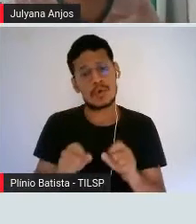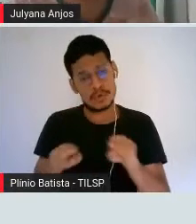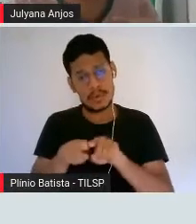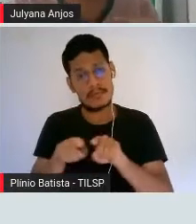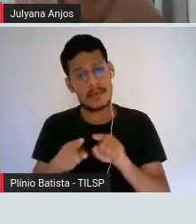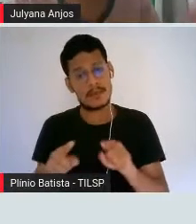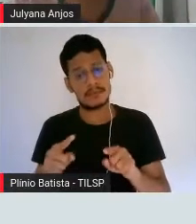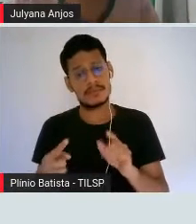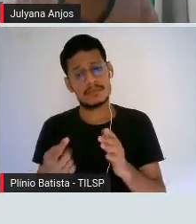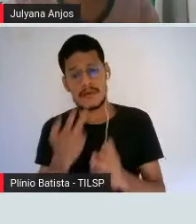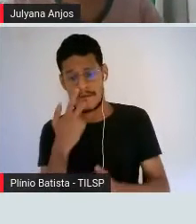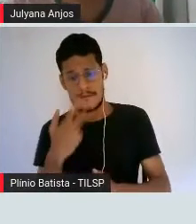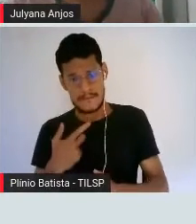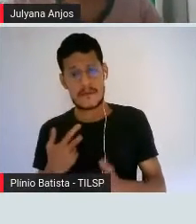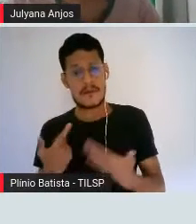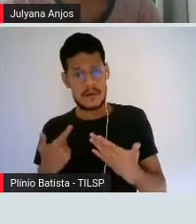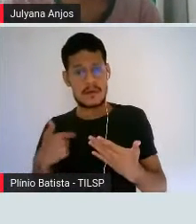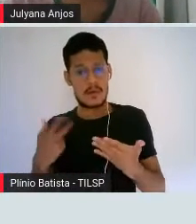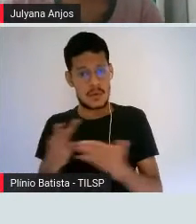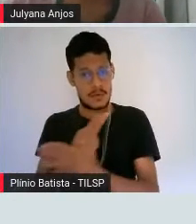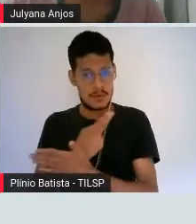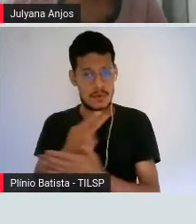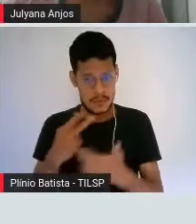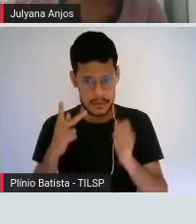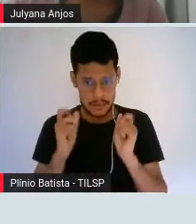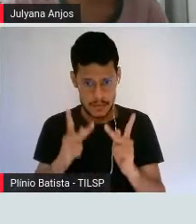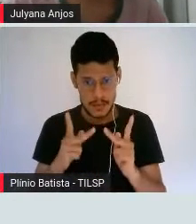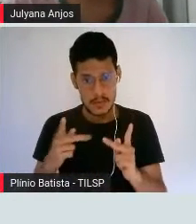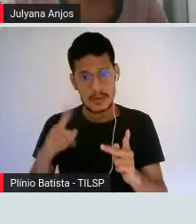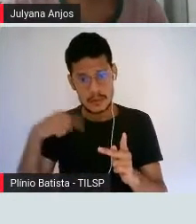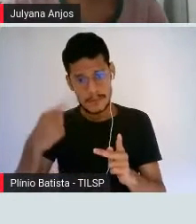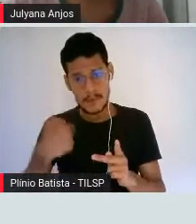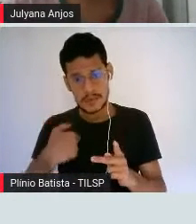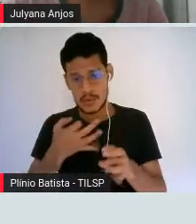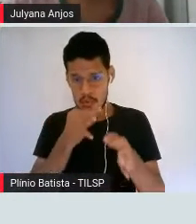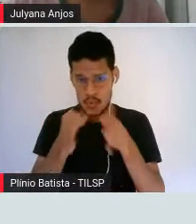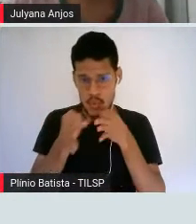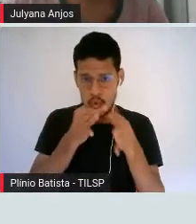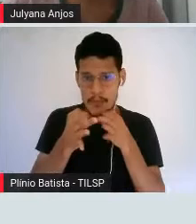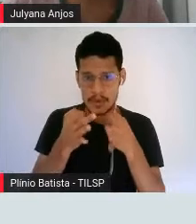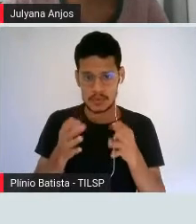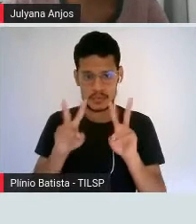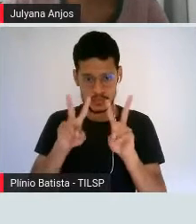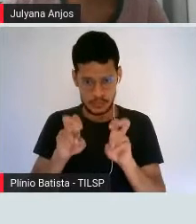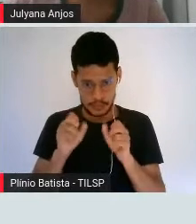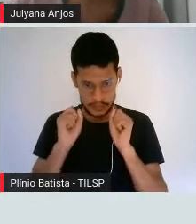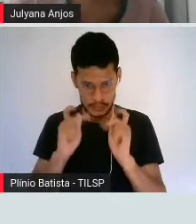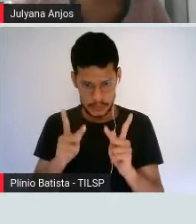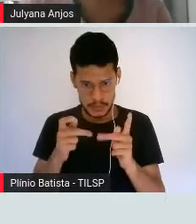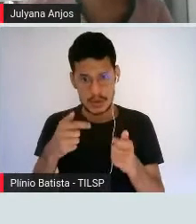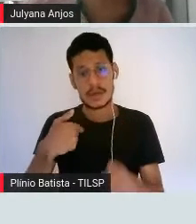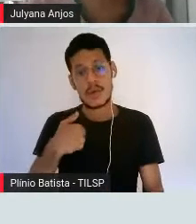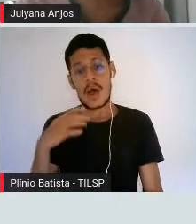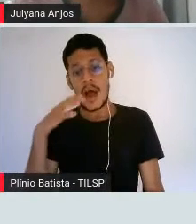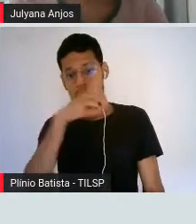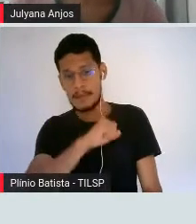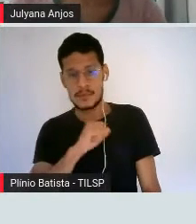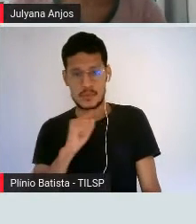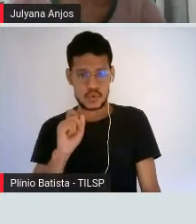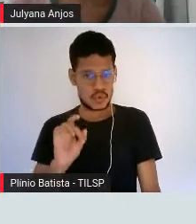no chat. Então, não tem problema não. Porque aí depois eu vejo e a gente comenta sobre. Estou só agilizando aqui, tá?